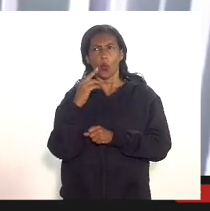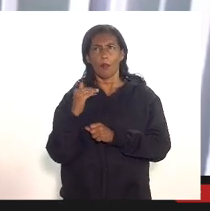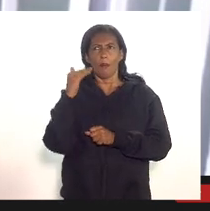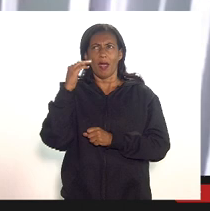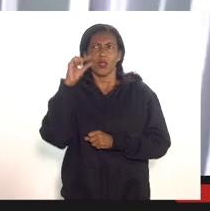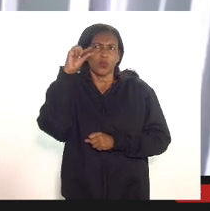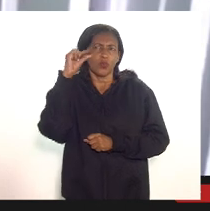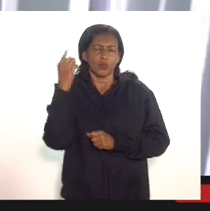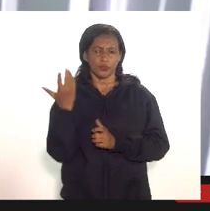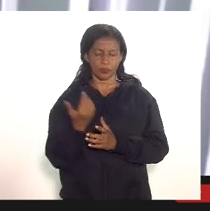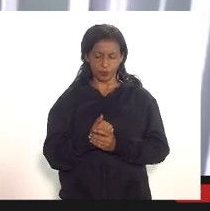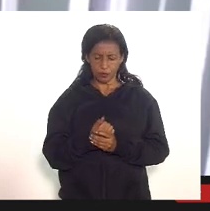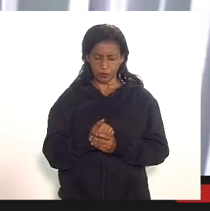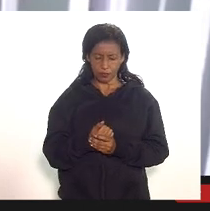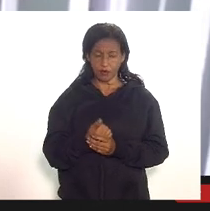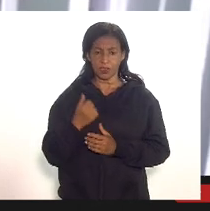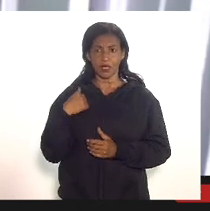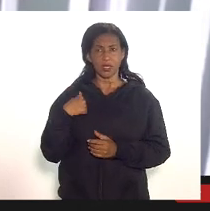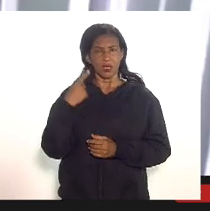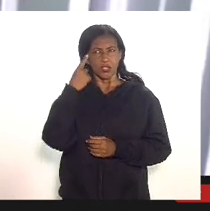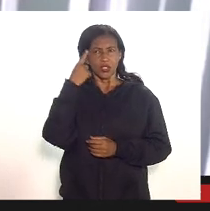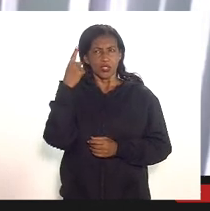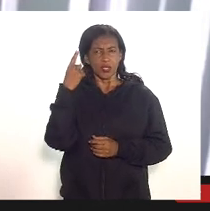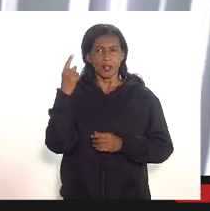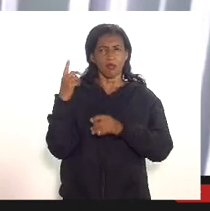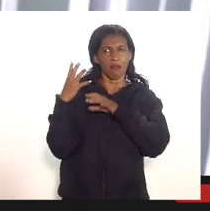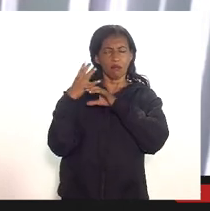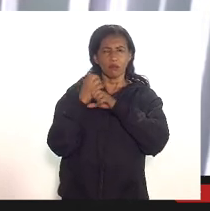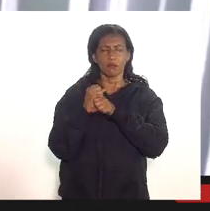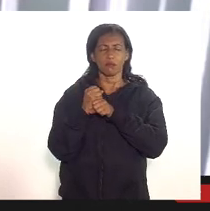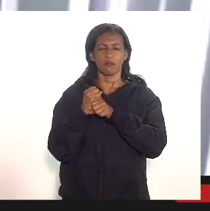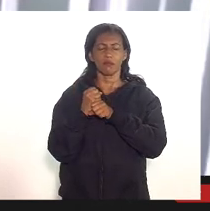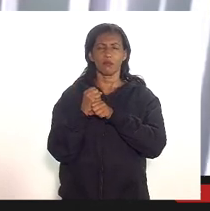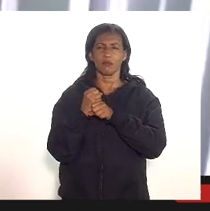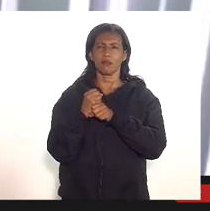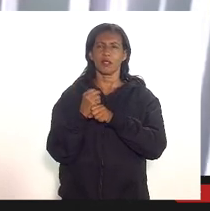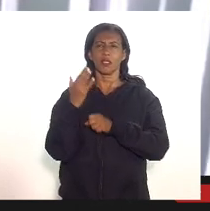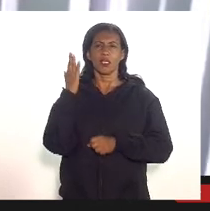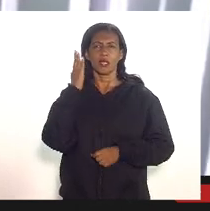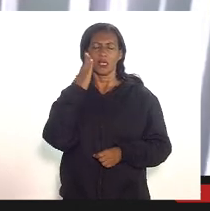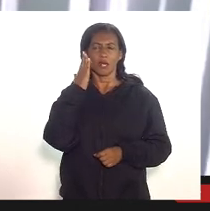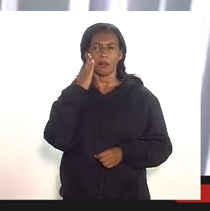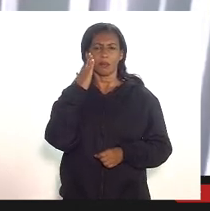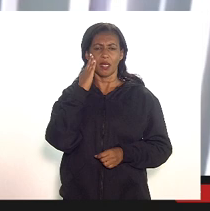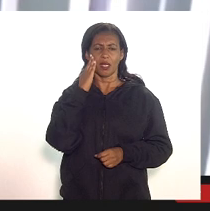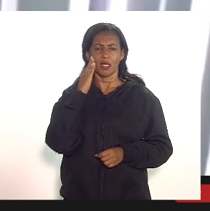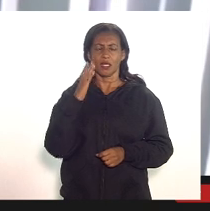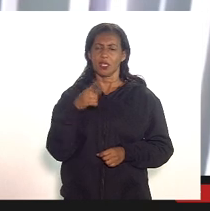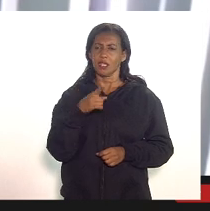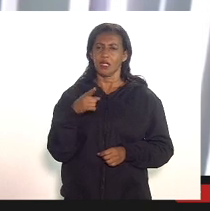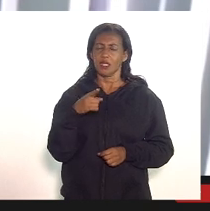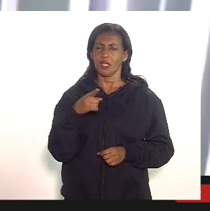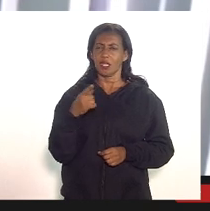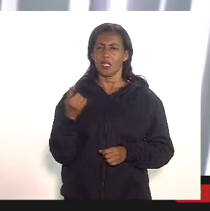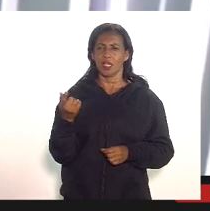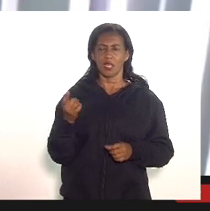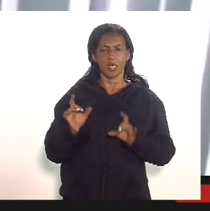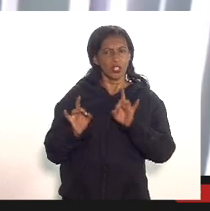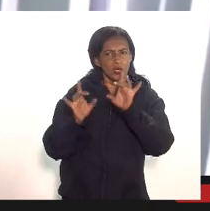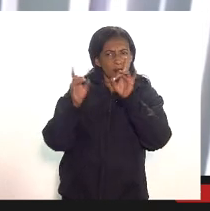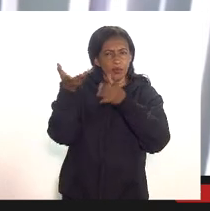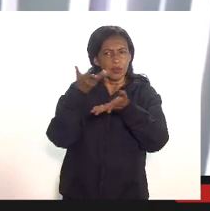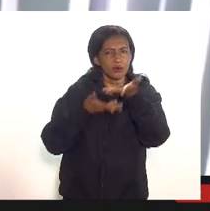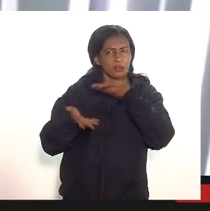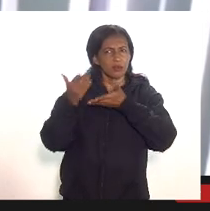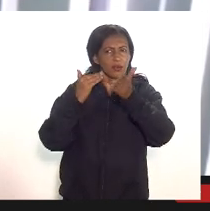e chega-se a estimar que as deduções dessas participações especiais teriam